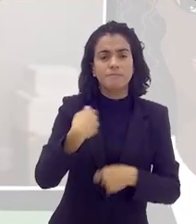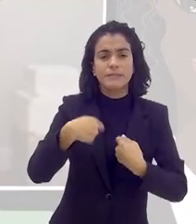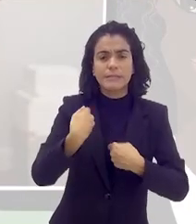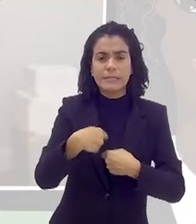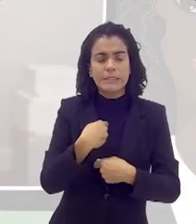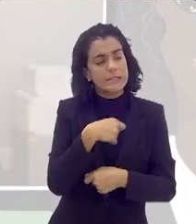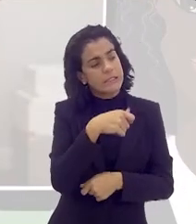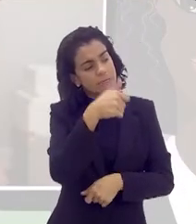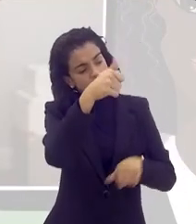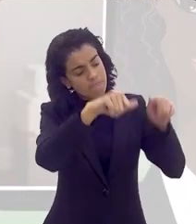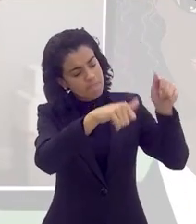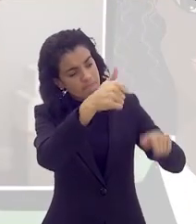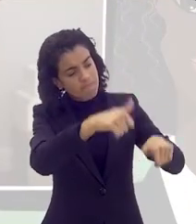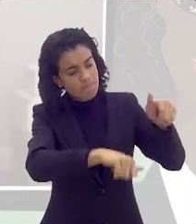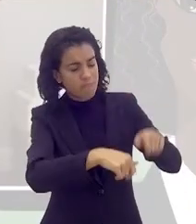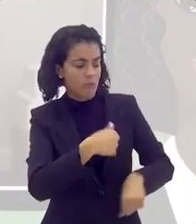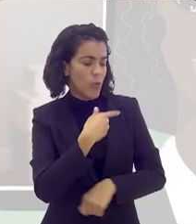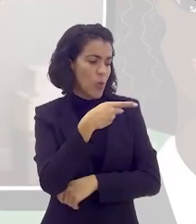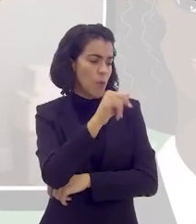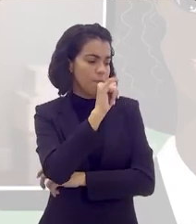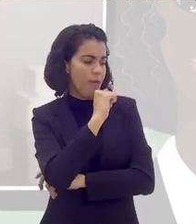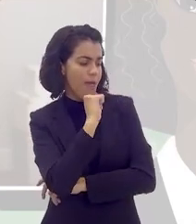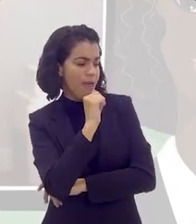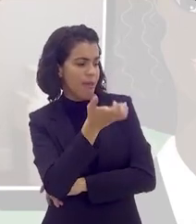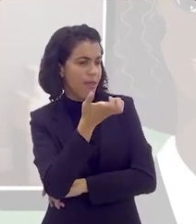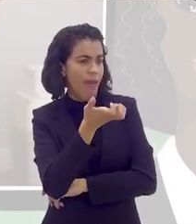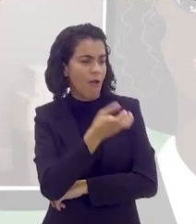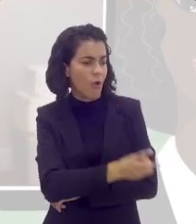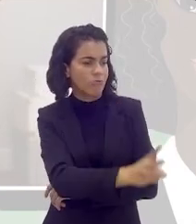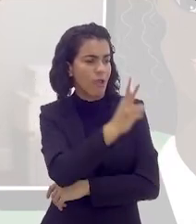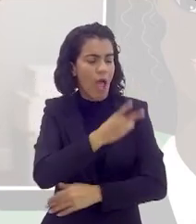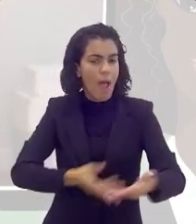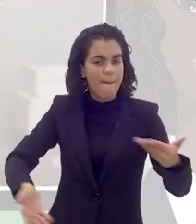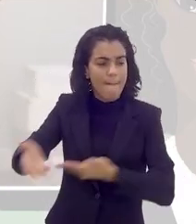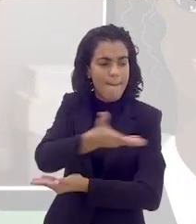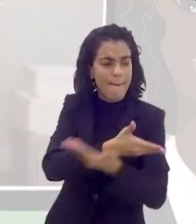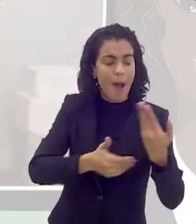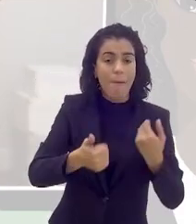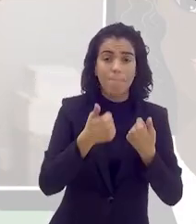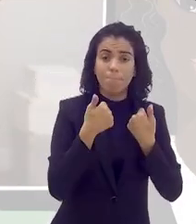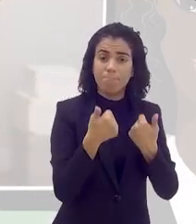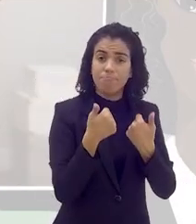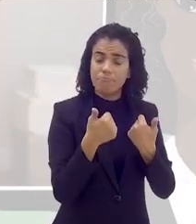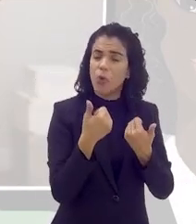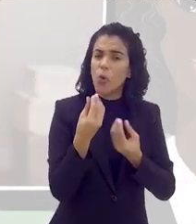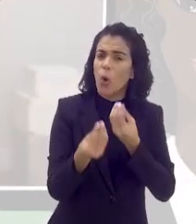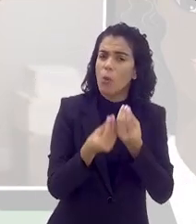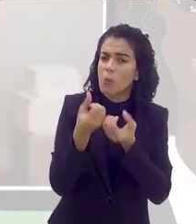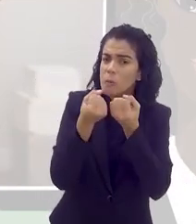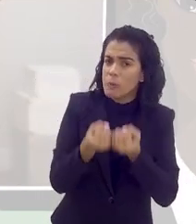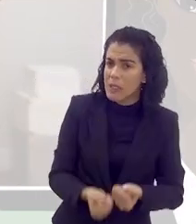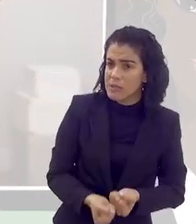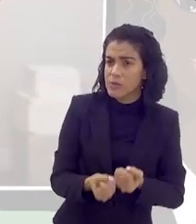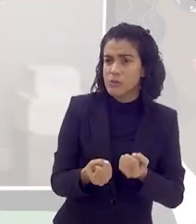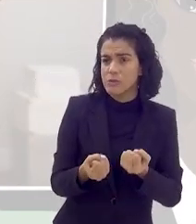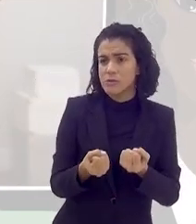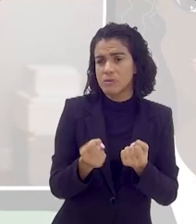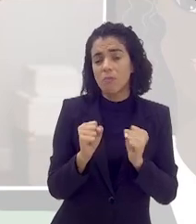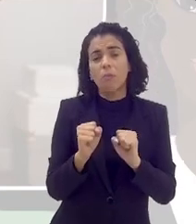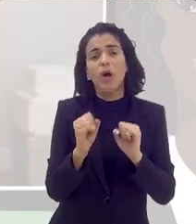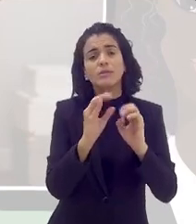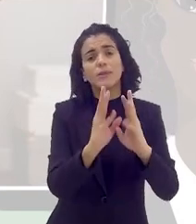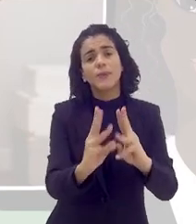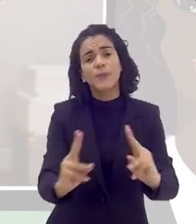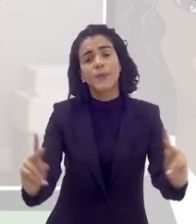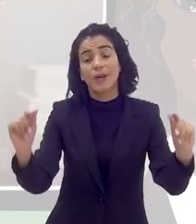dificuldades do pai, às vezes ele quer manter a harmonia do lar, enfim, como esse peso, ele pode